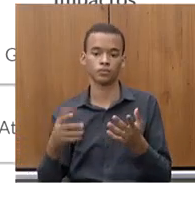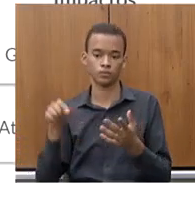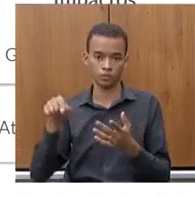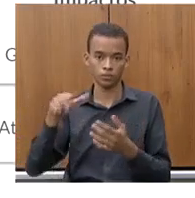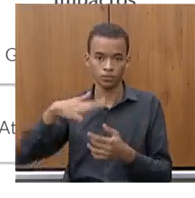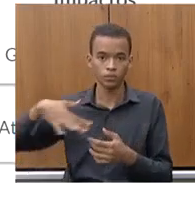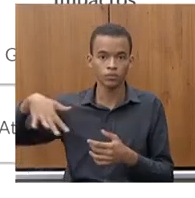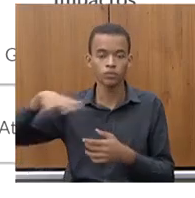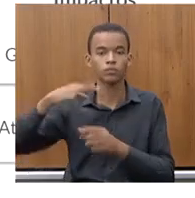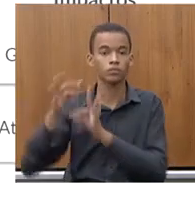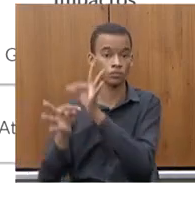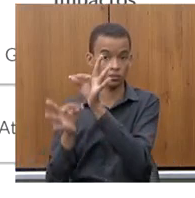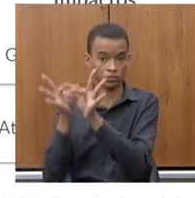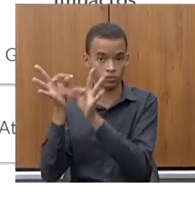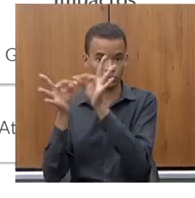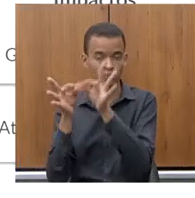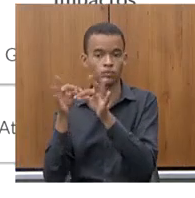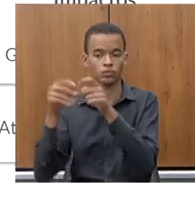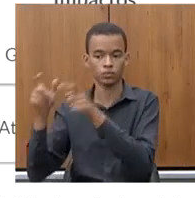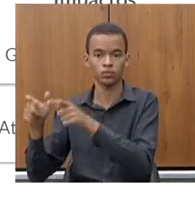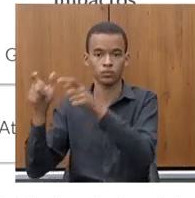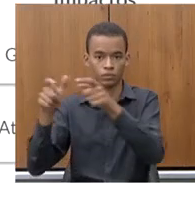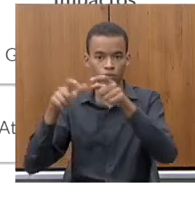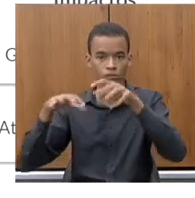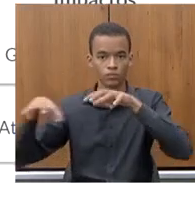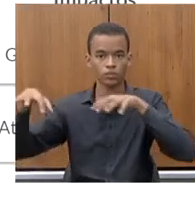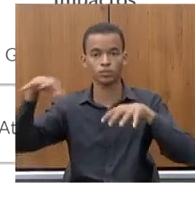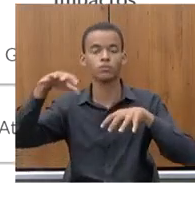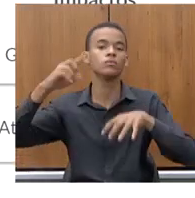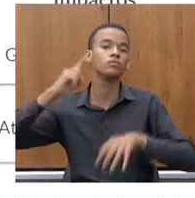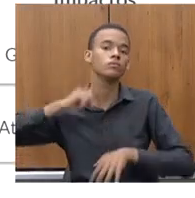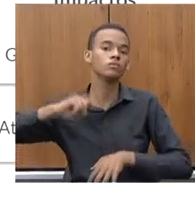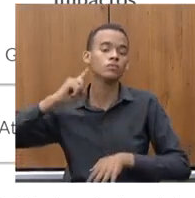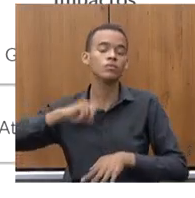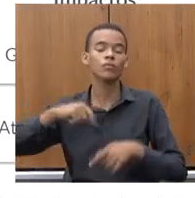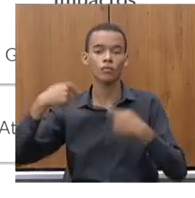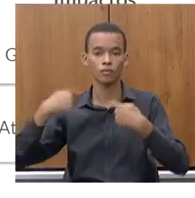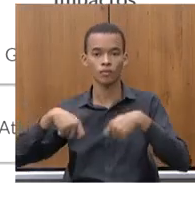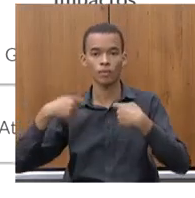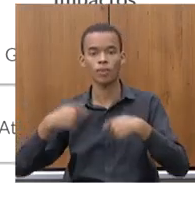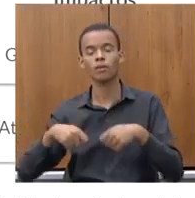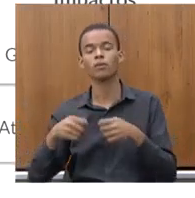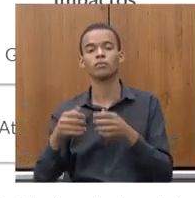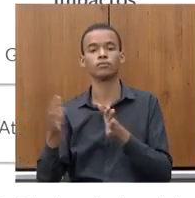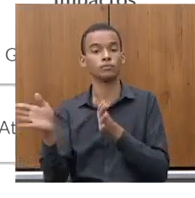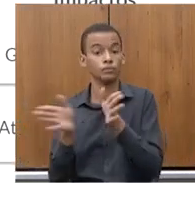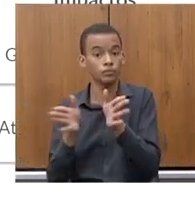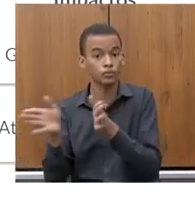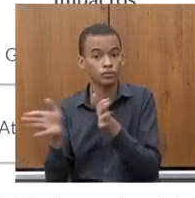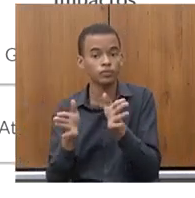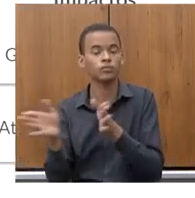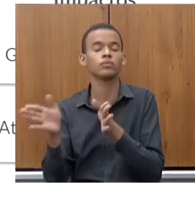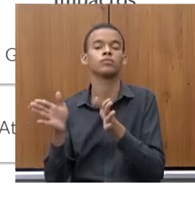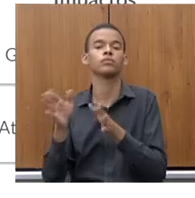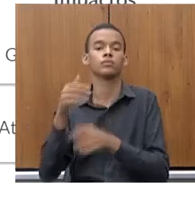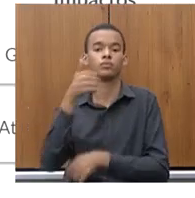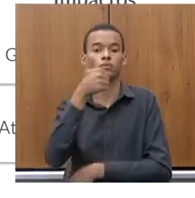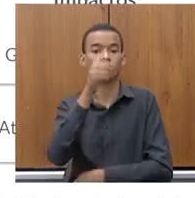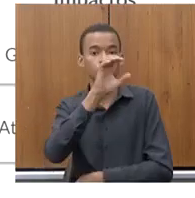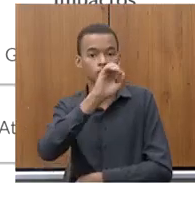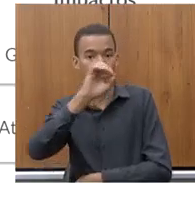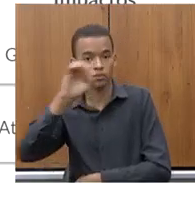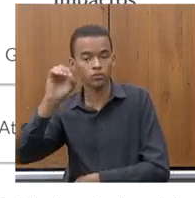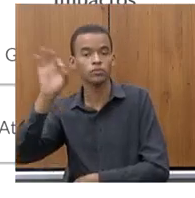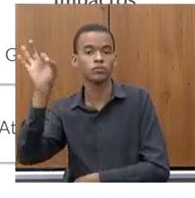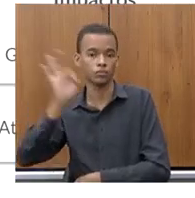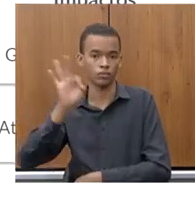tecnológicos mineiros dessem uma contrapartida para terem acesso a 100% da linha